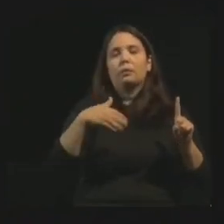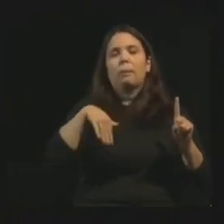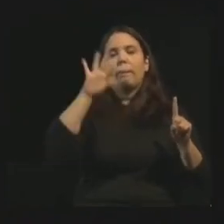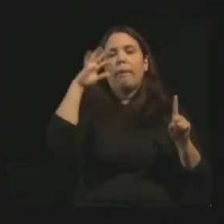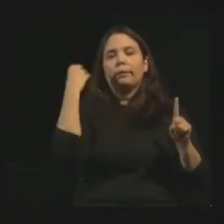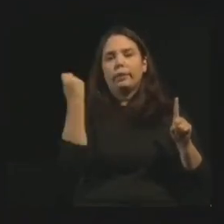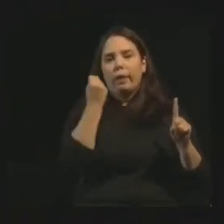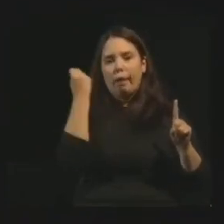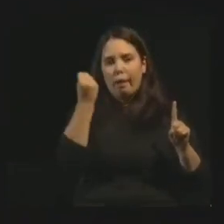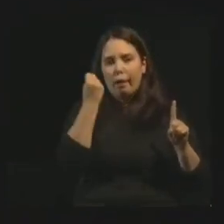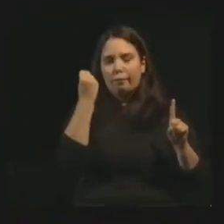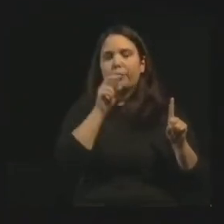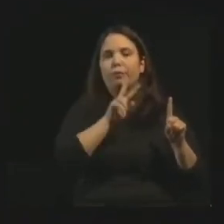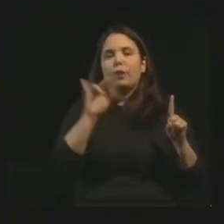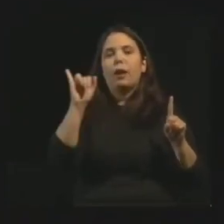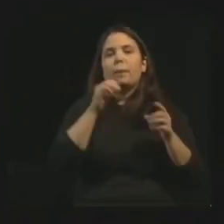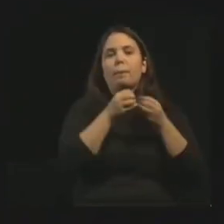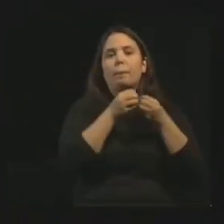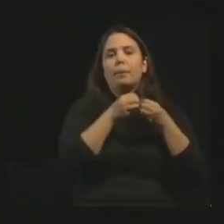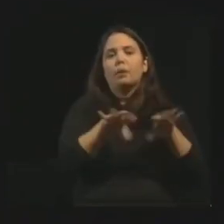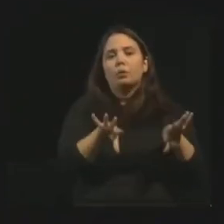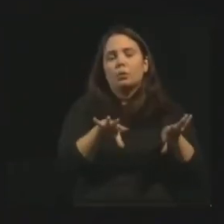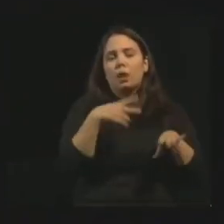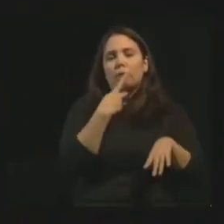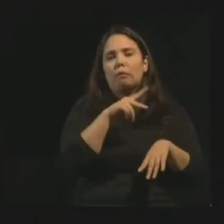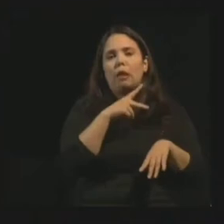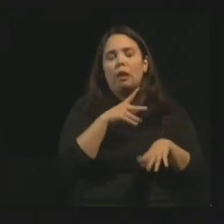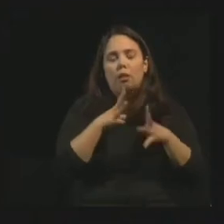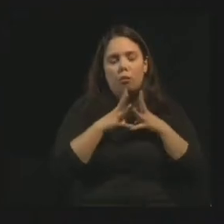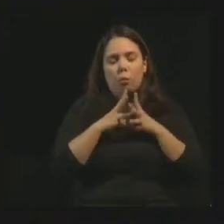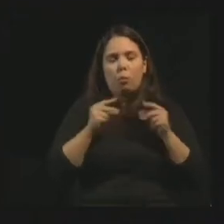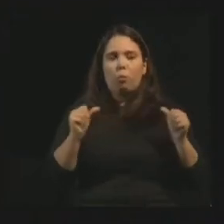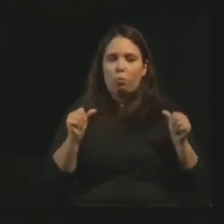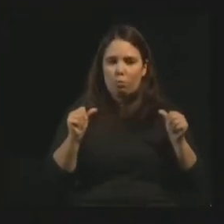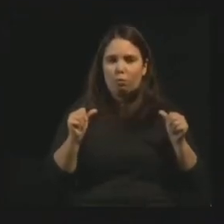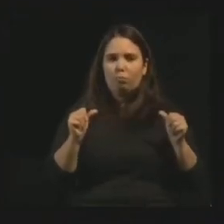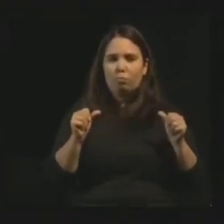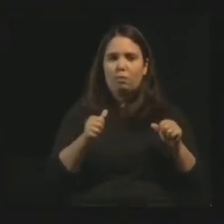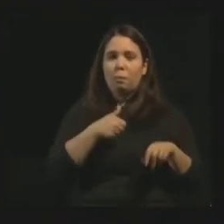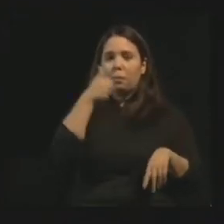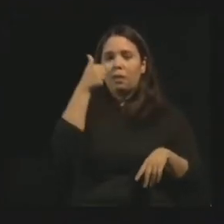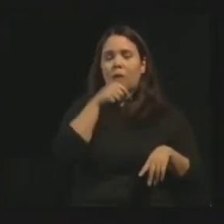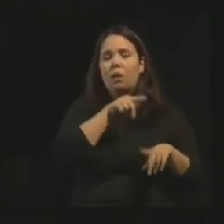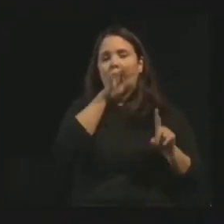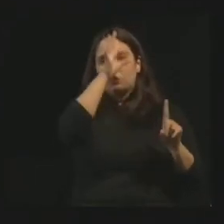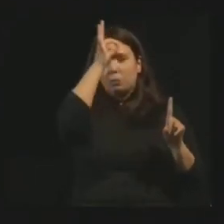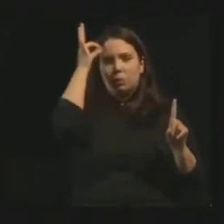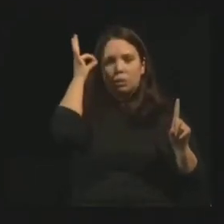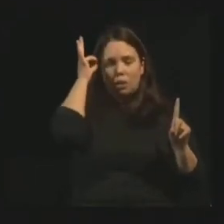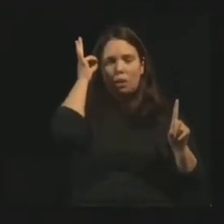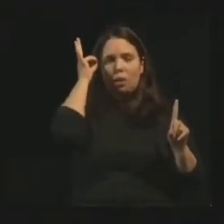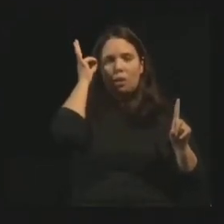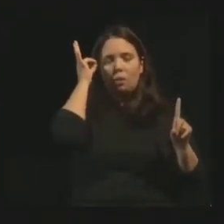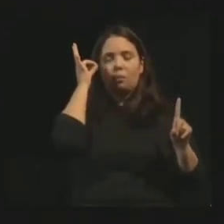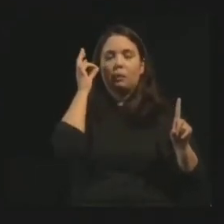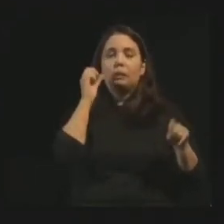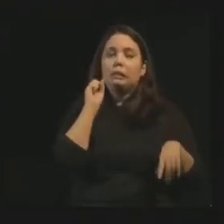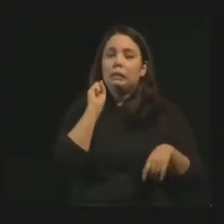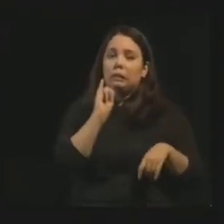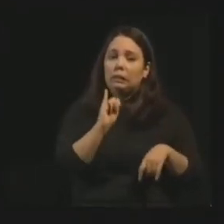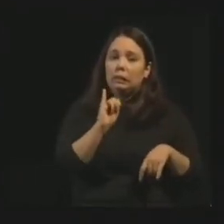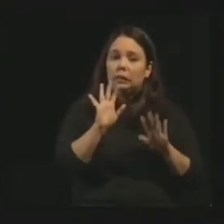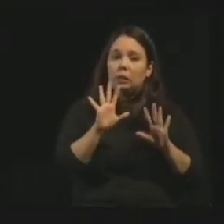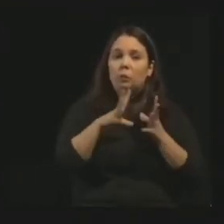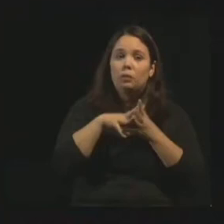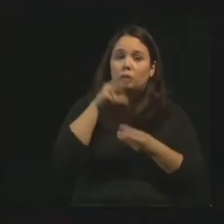que vão prejudicar a sua recuperação. Então, é melhor que ela não saiba de nada, a não ser que os espíritos